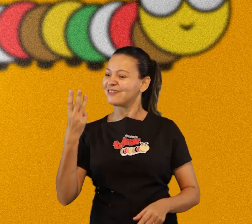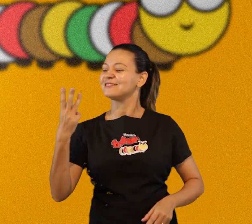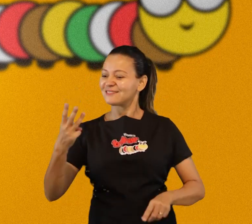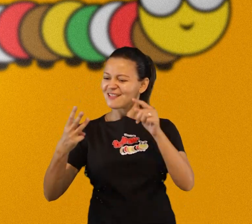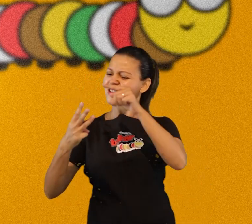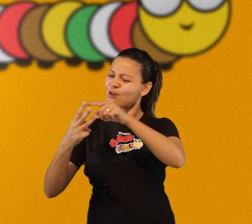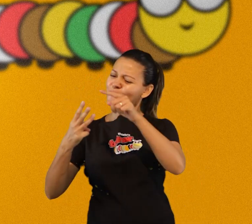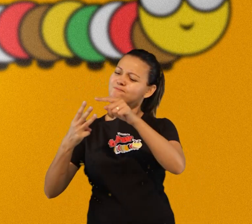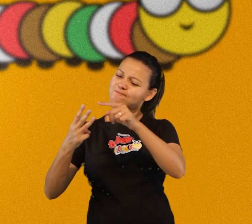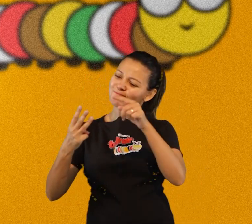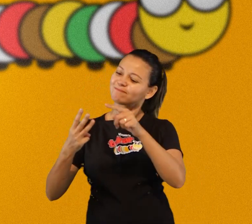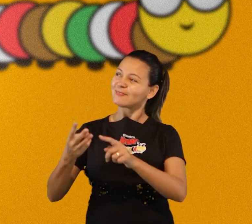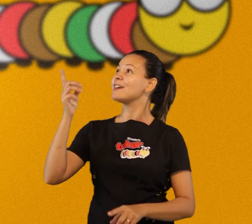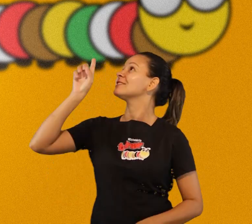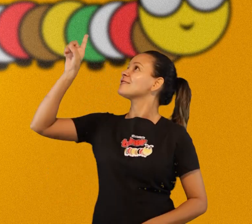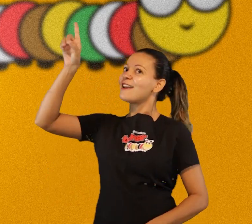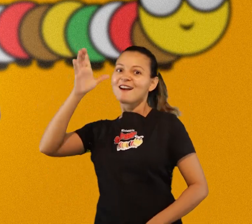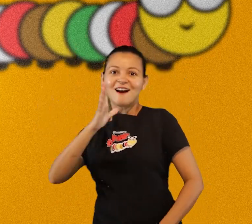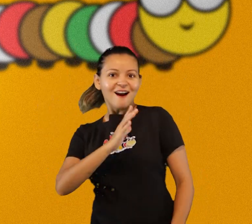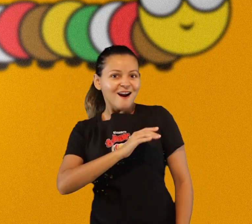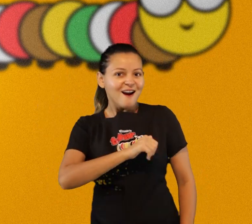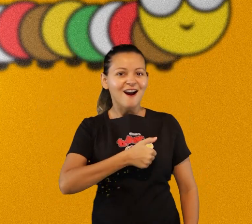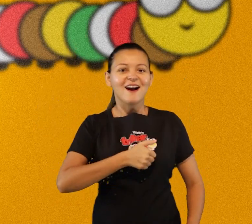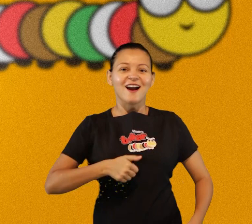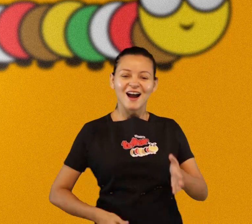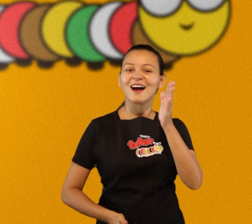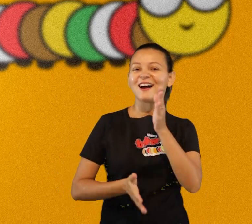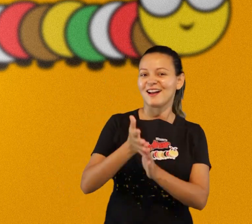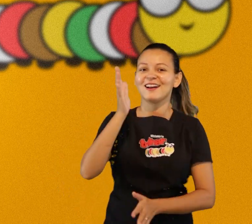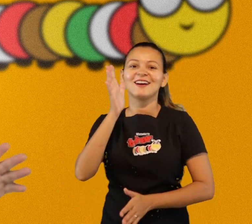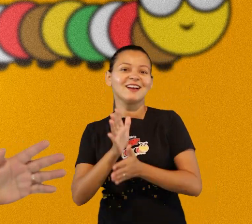Deus é amor